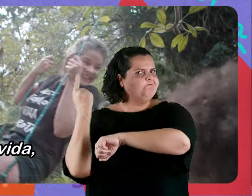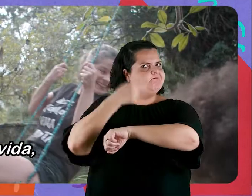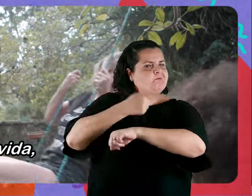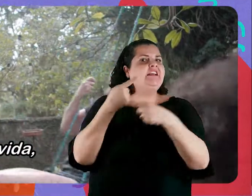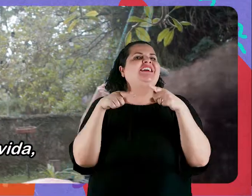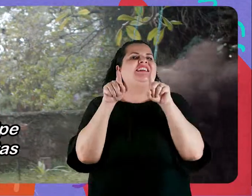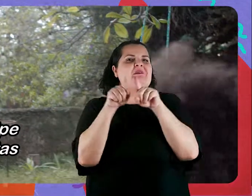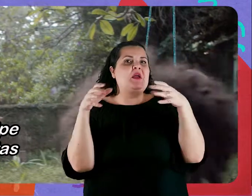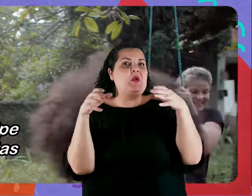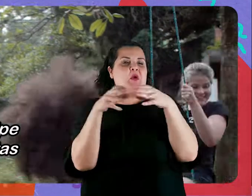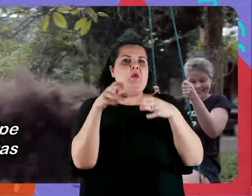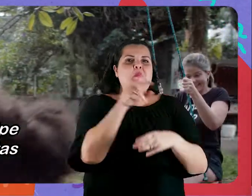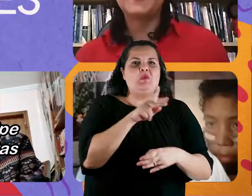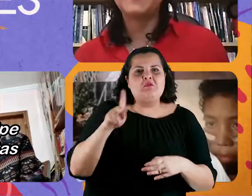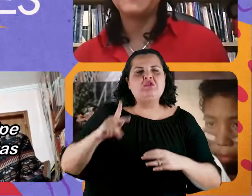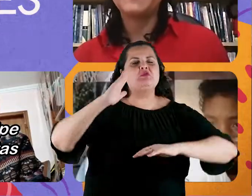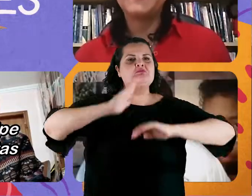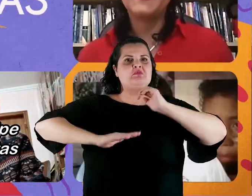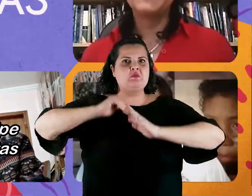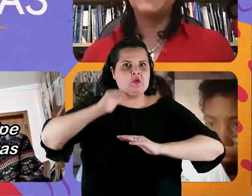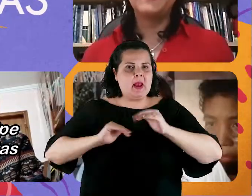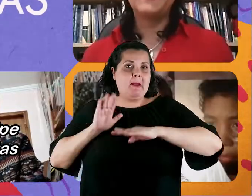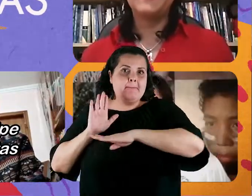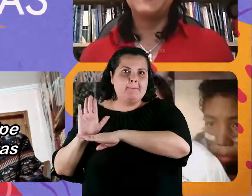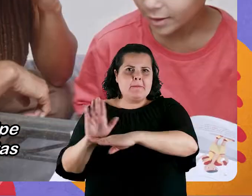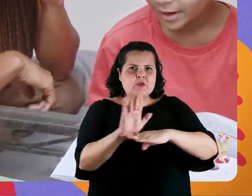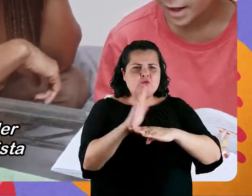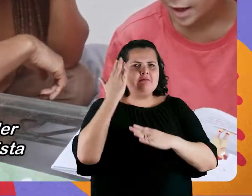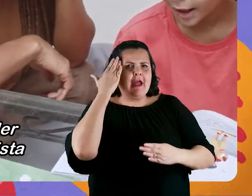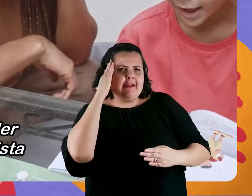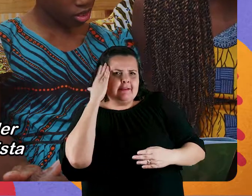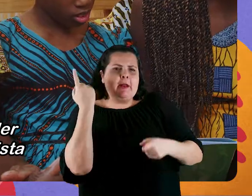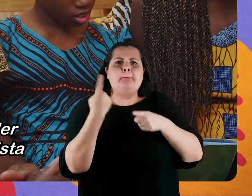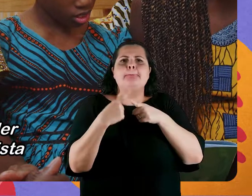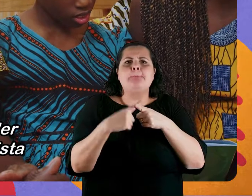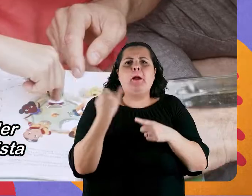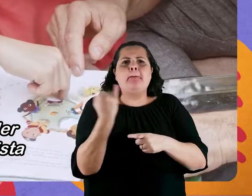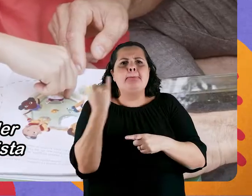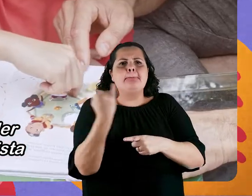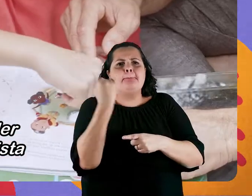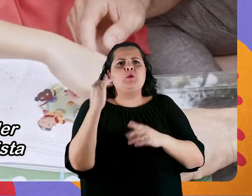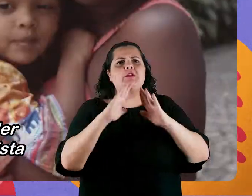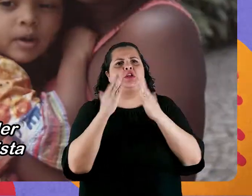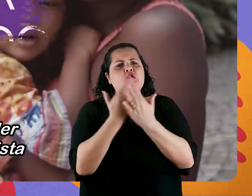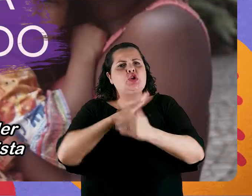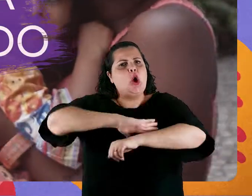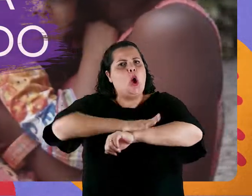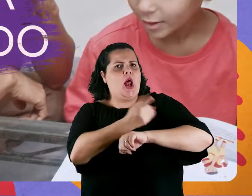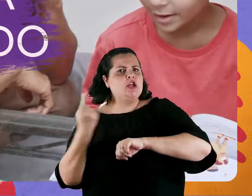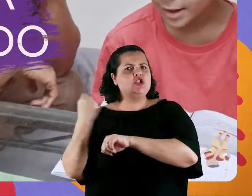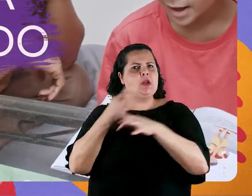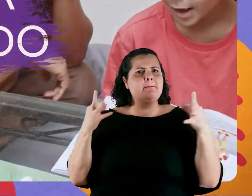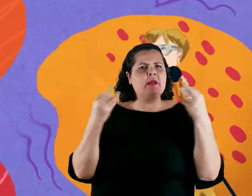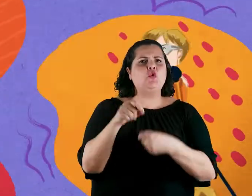restar nenhuma dúvida, a gente conta com uma equipe de educadores e especialistas que vão nos ajudar a entender por que educação antirracista